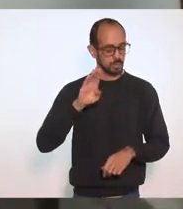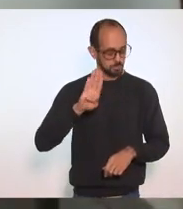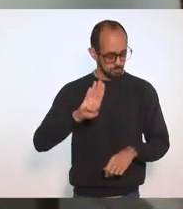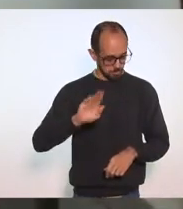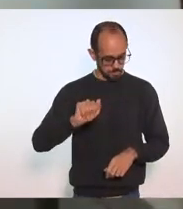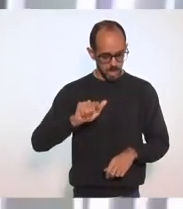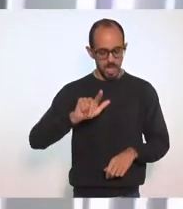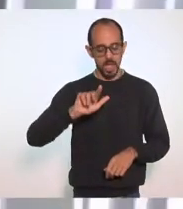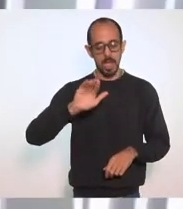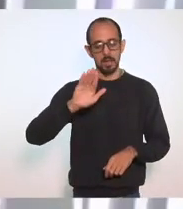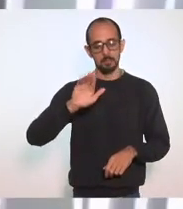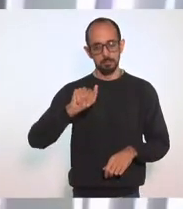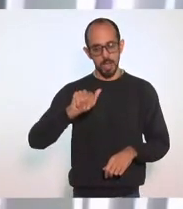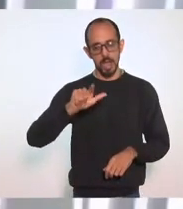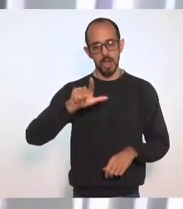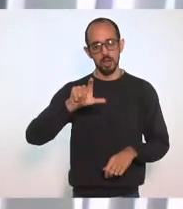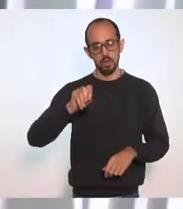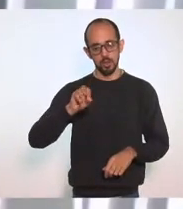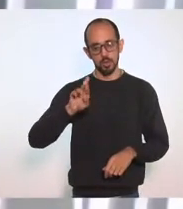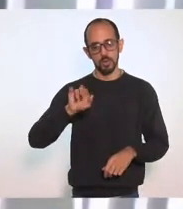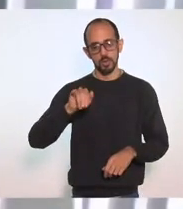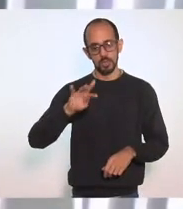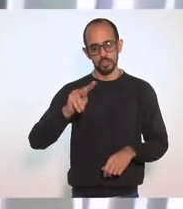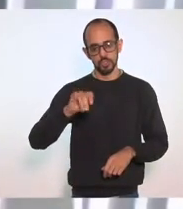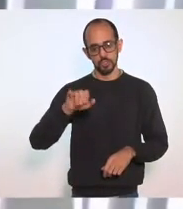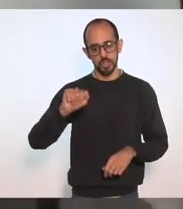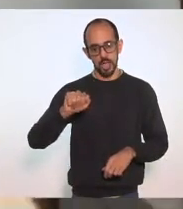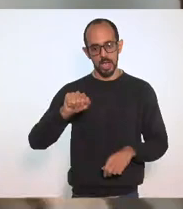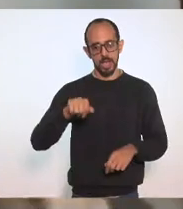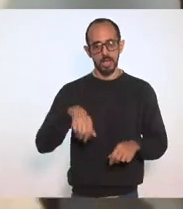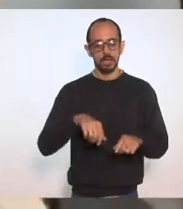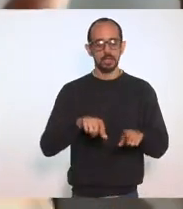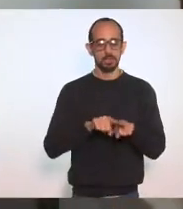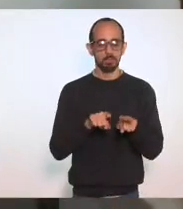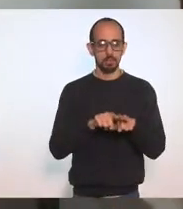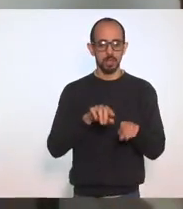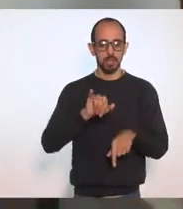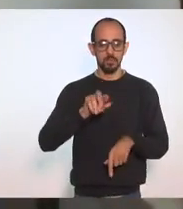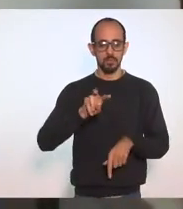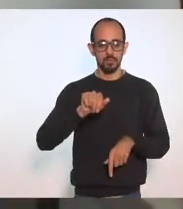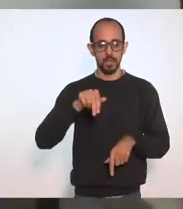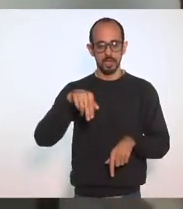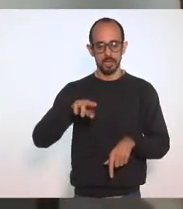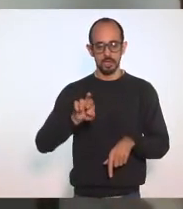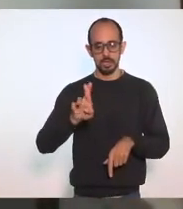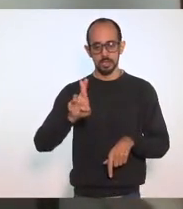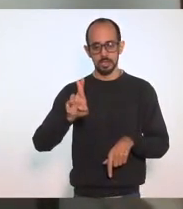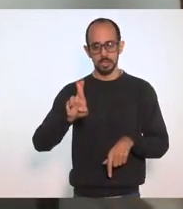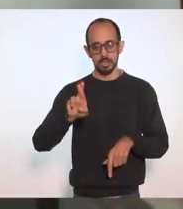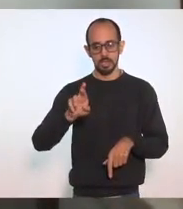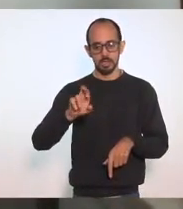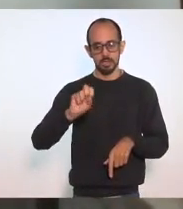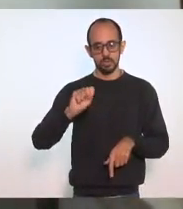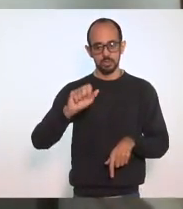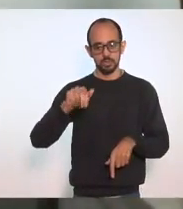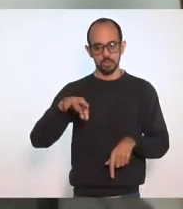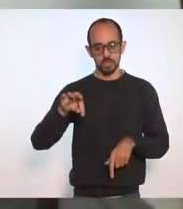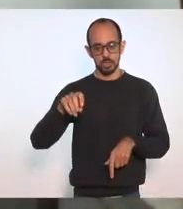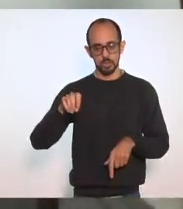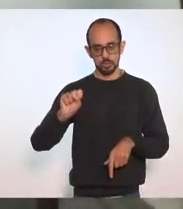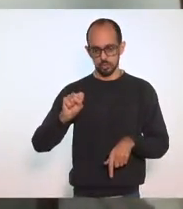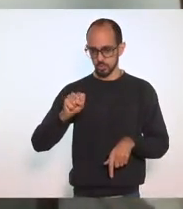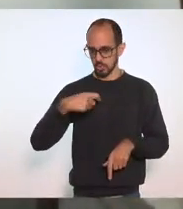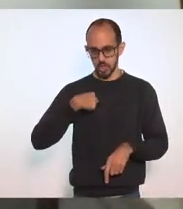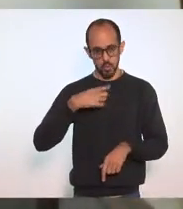luta Ivani dos Santos Luiz Paulo Ivani dos Santos Trava essa luta Insistantemente Não conheço O